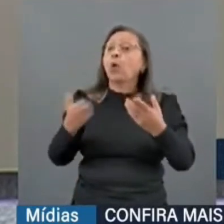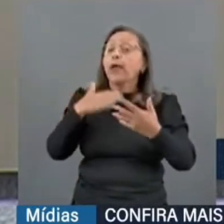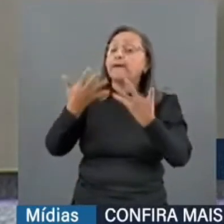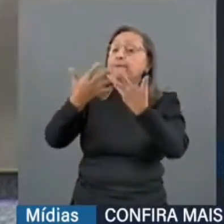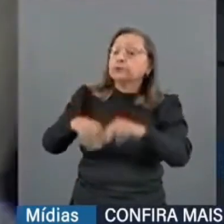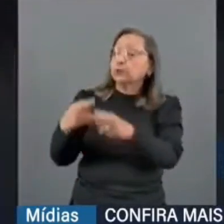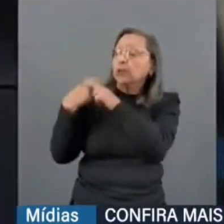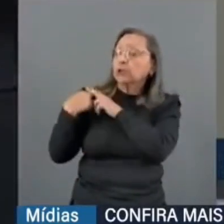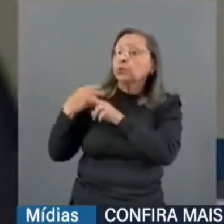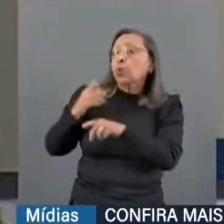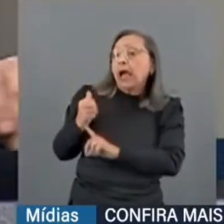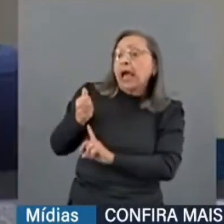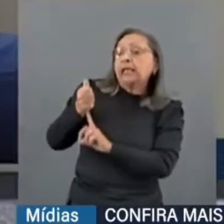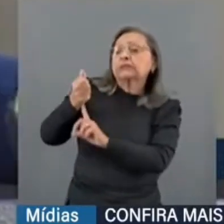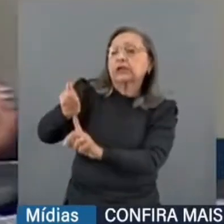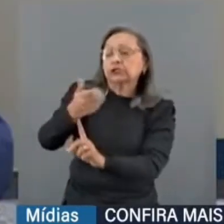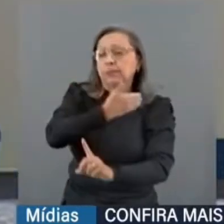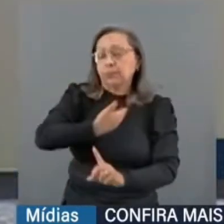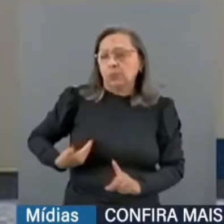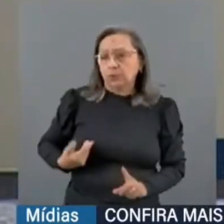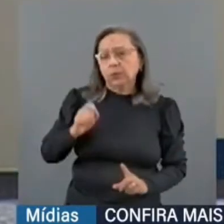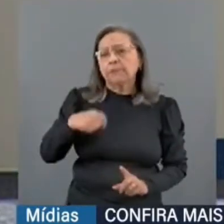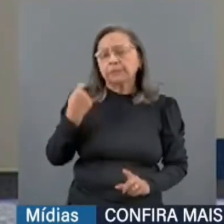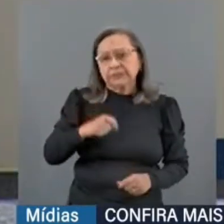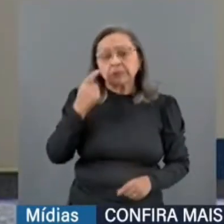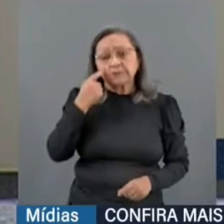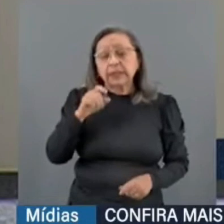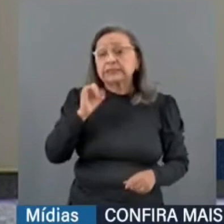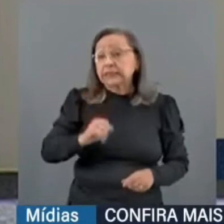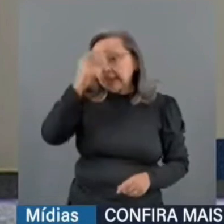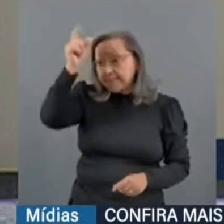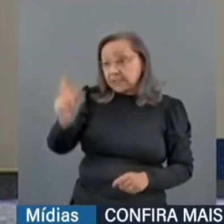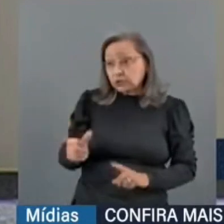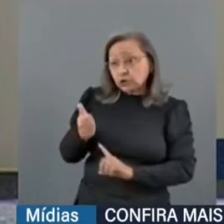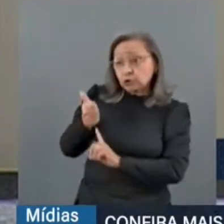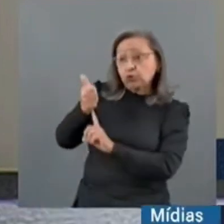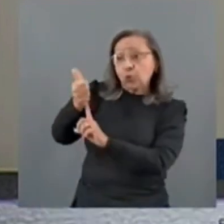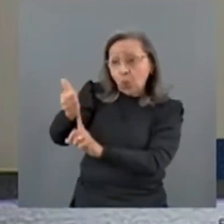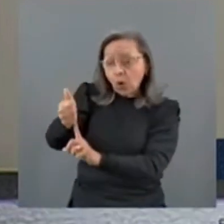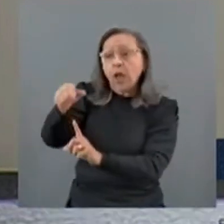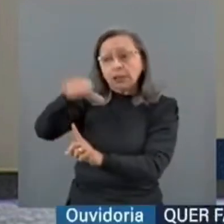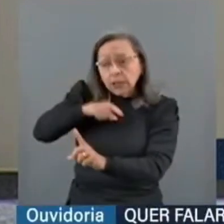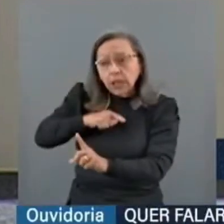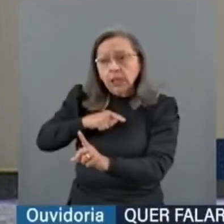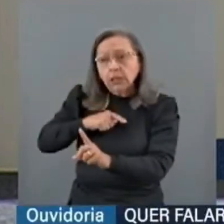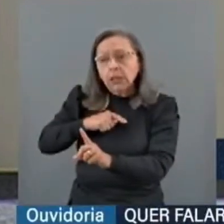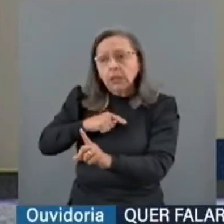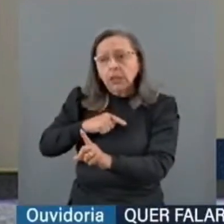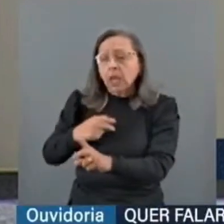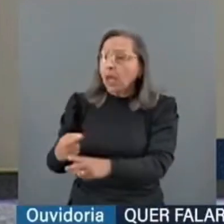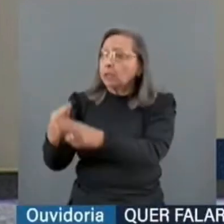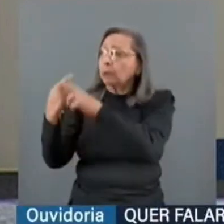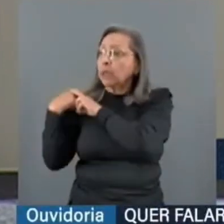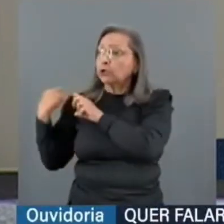que é preciso ver sempre no caso concreto é se o agente público tem atribuição legal para